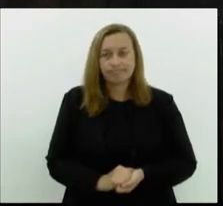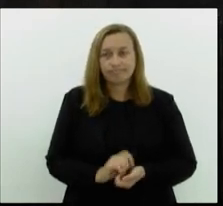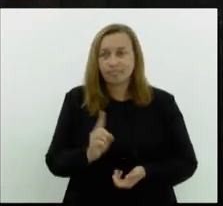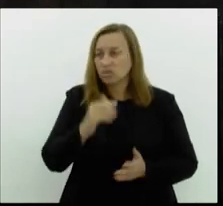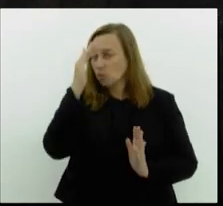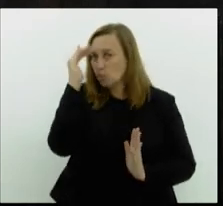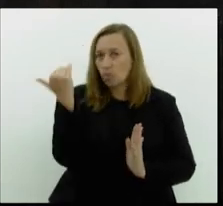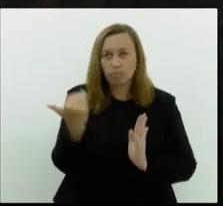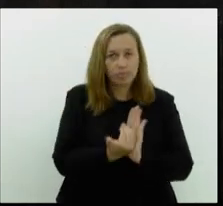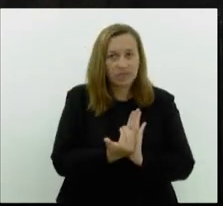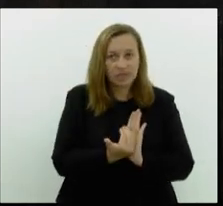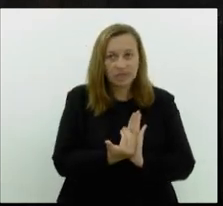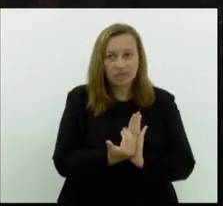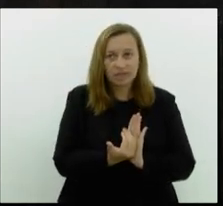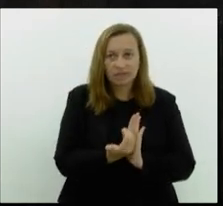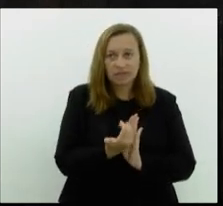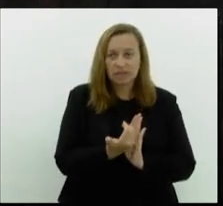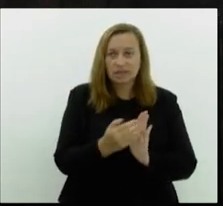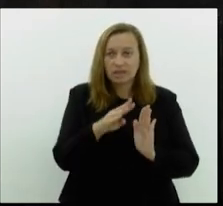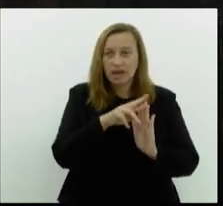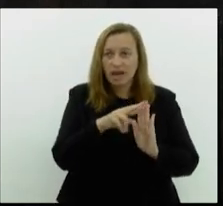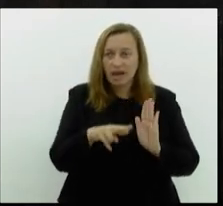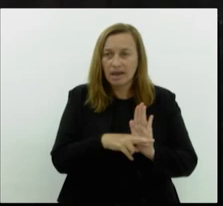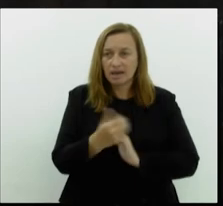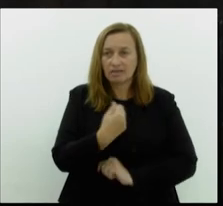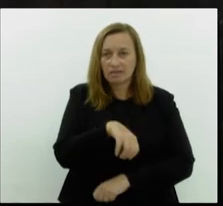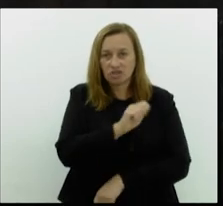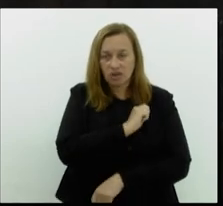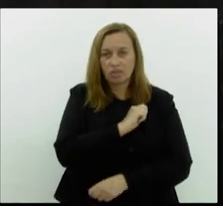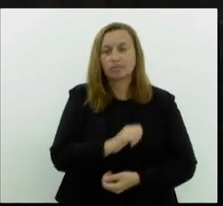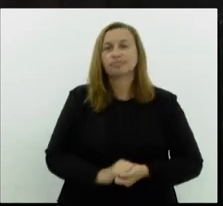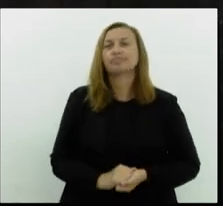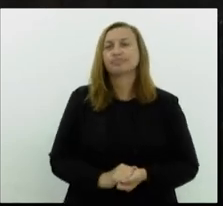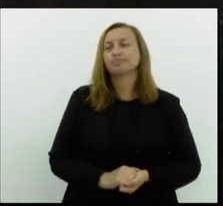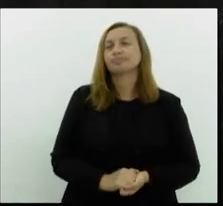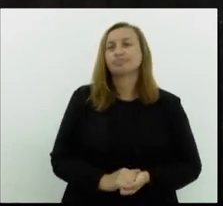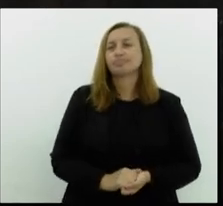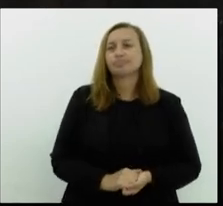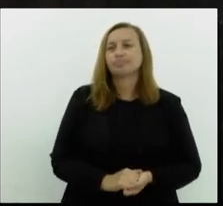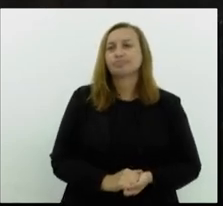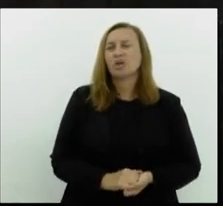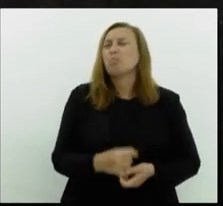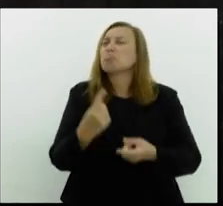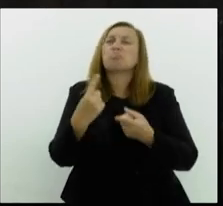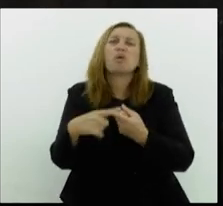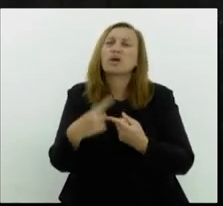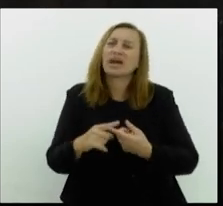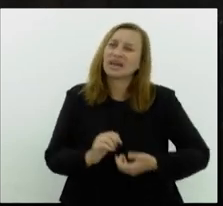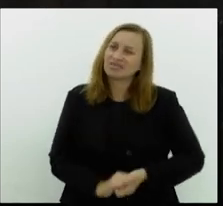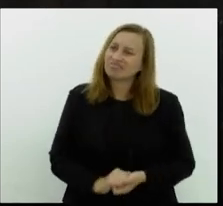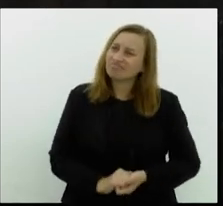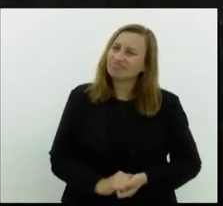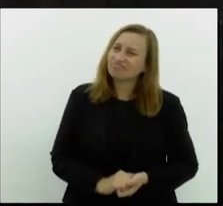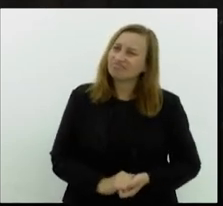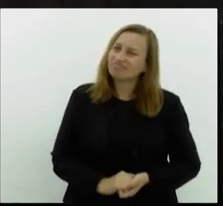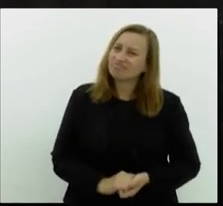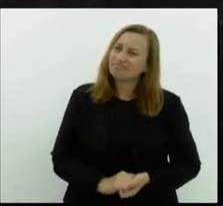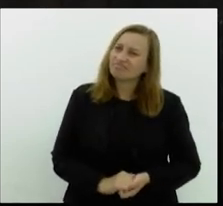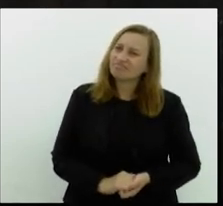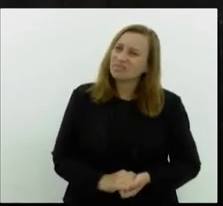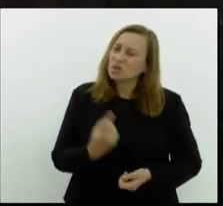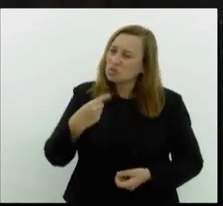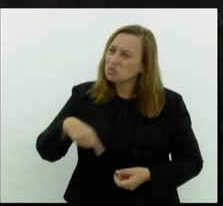do regime de recuperação fiscal. Mas por que que não pega esse tema e vai ao